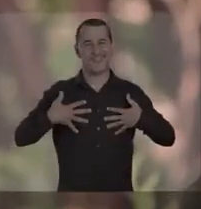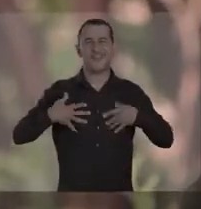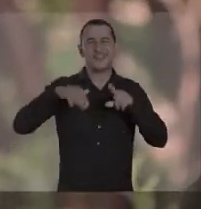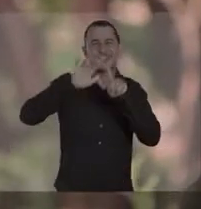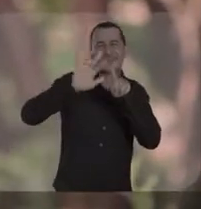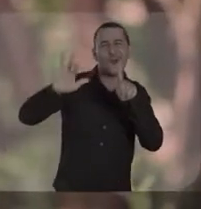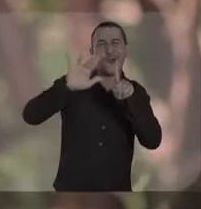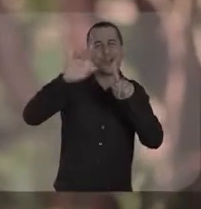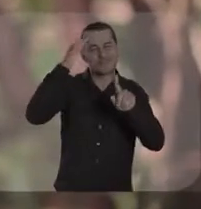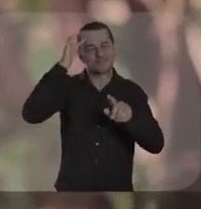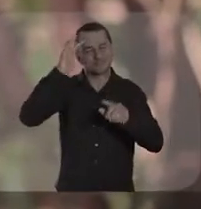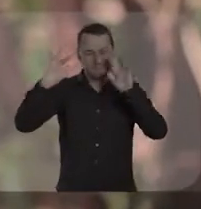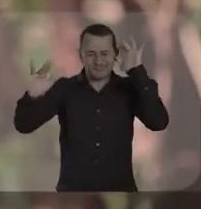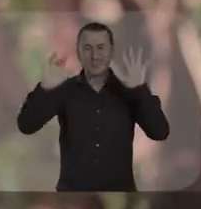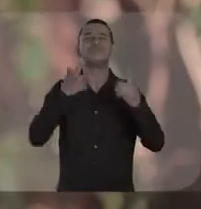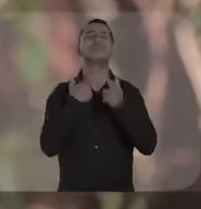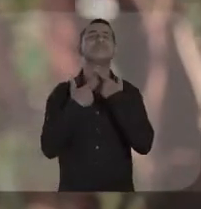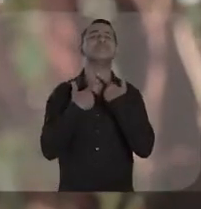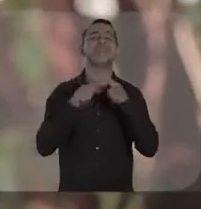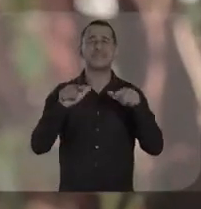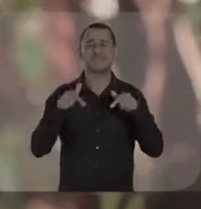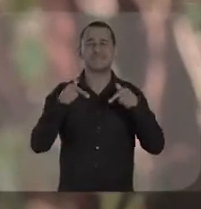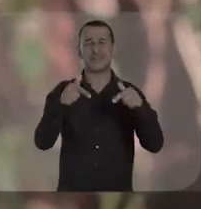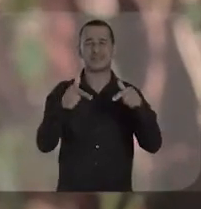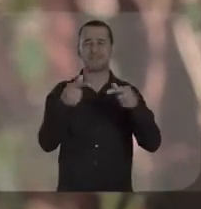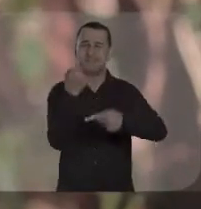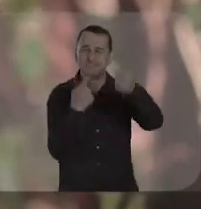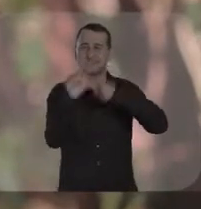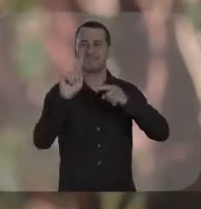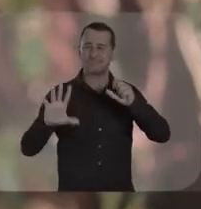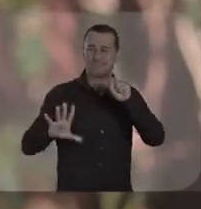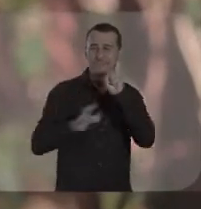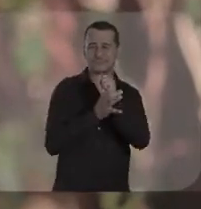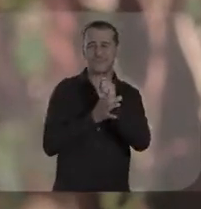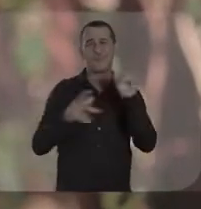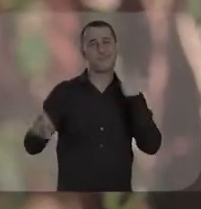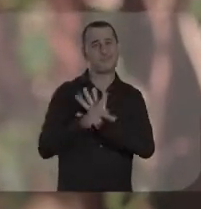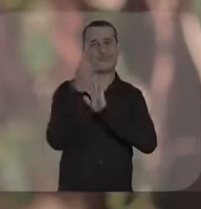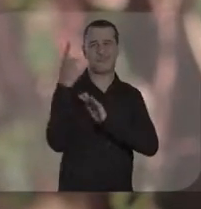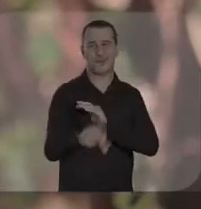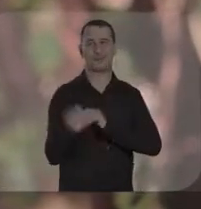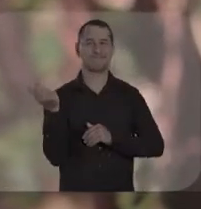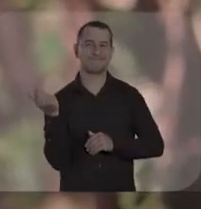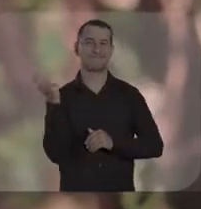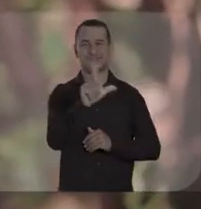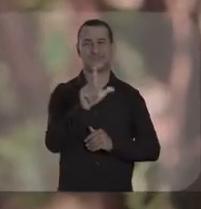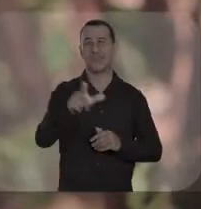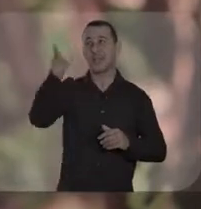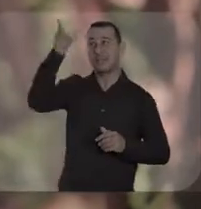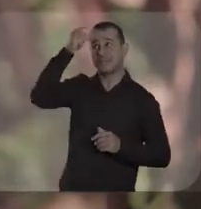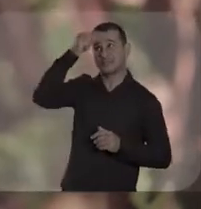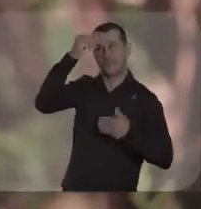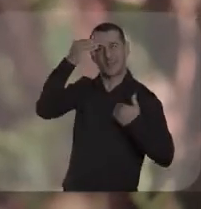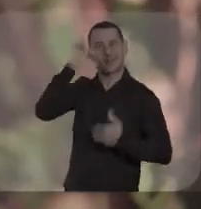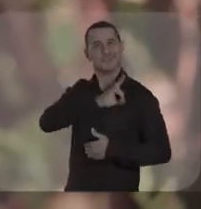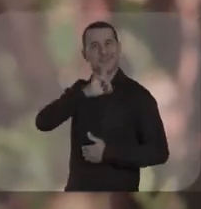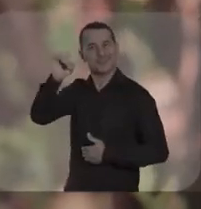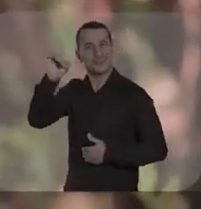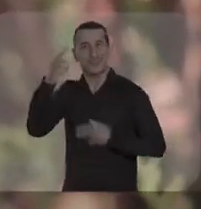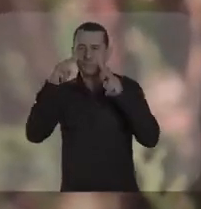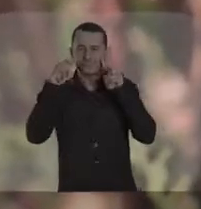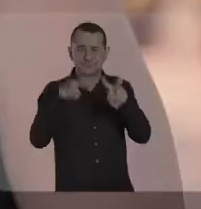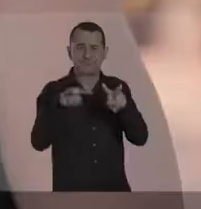dignidade ao meu povo. A tão sonhada e esperada regularização